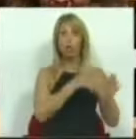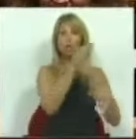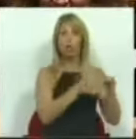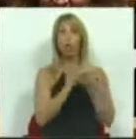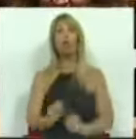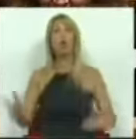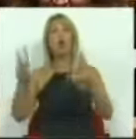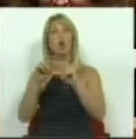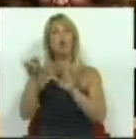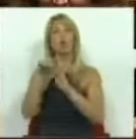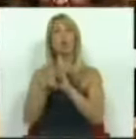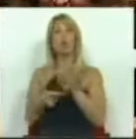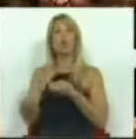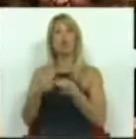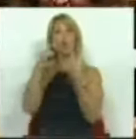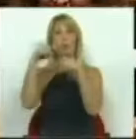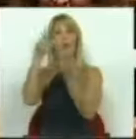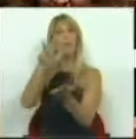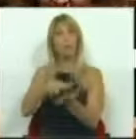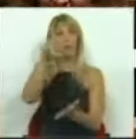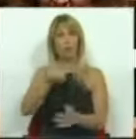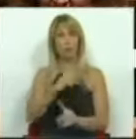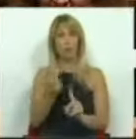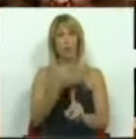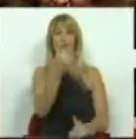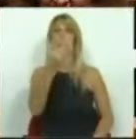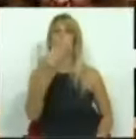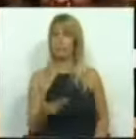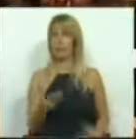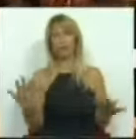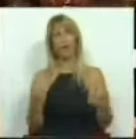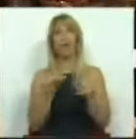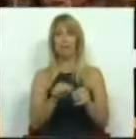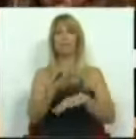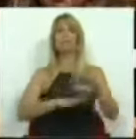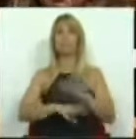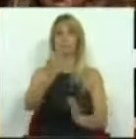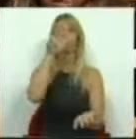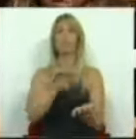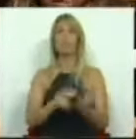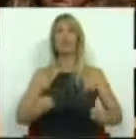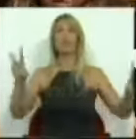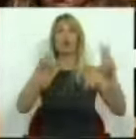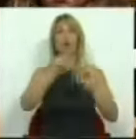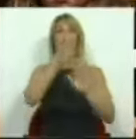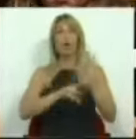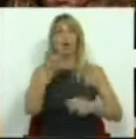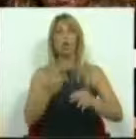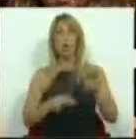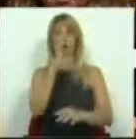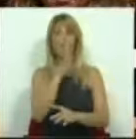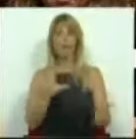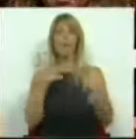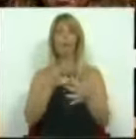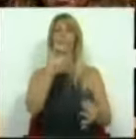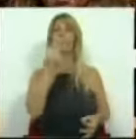estatuto do gestor público, aprovado também em 2007. Foi neste contexto que se procedeu à aprovação de um novo regime jurídico aplicável à